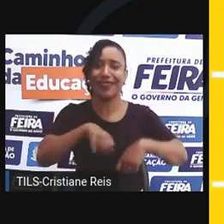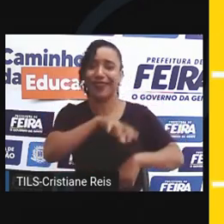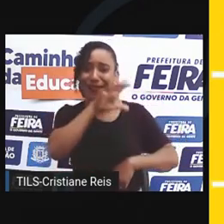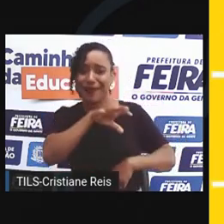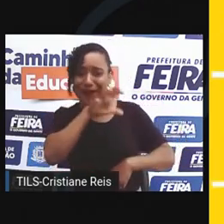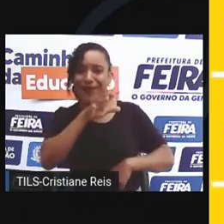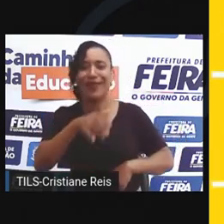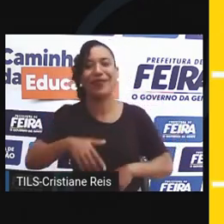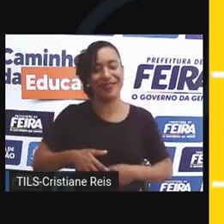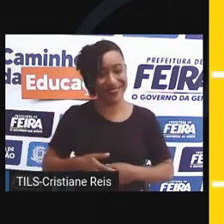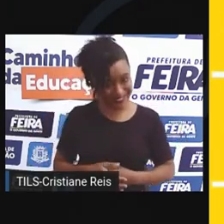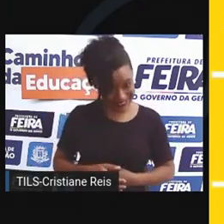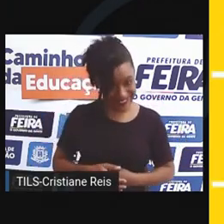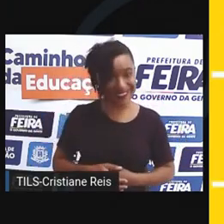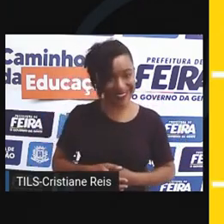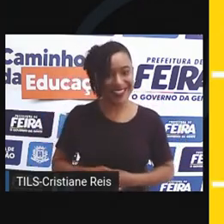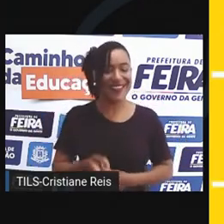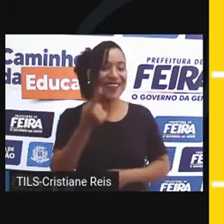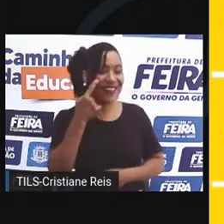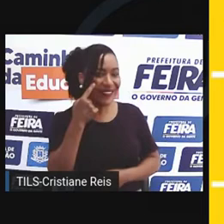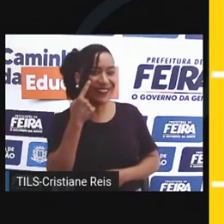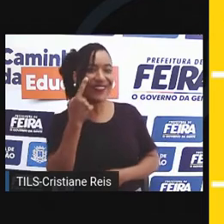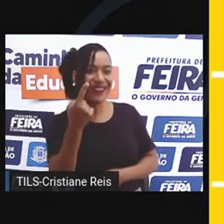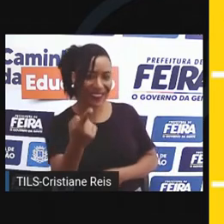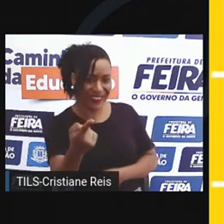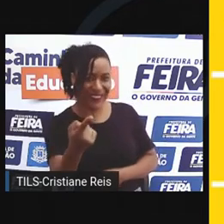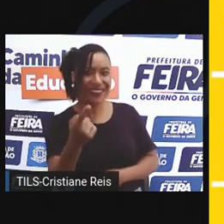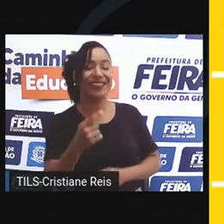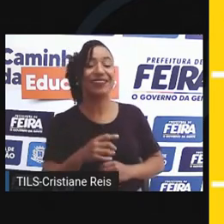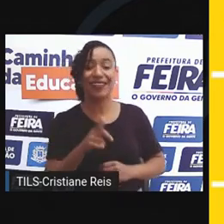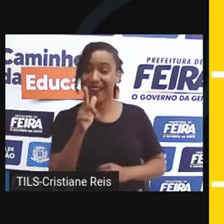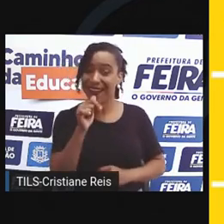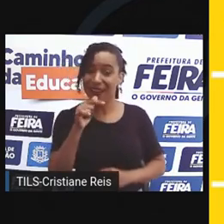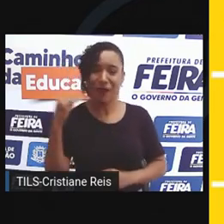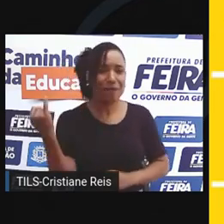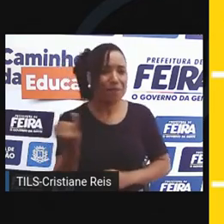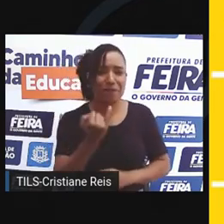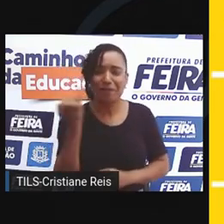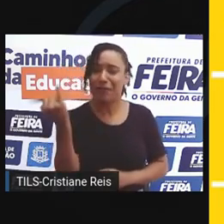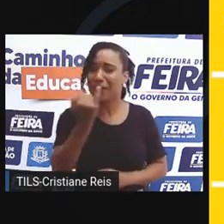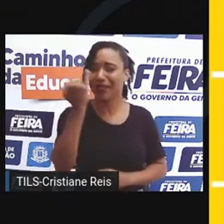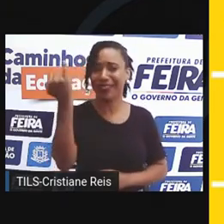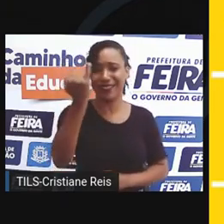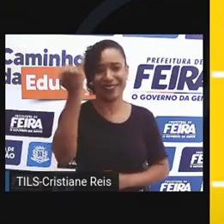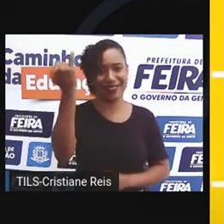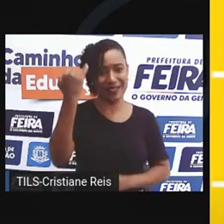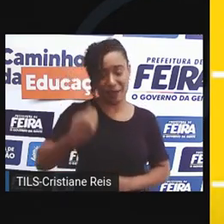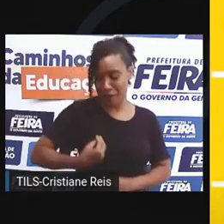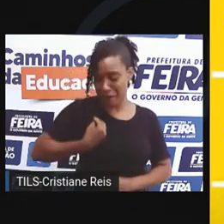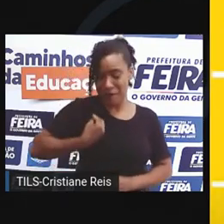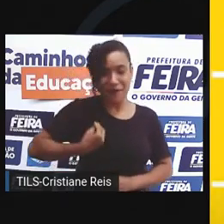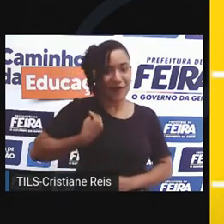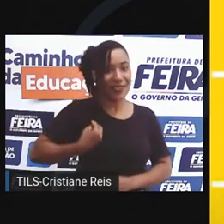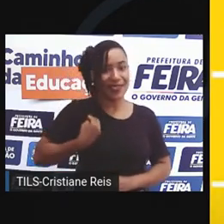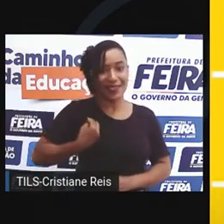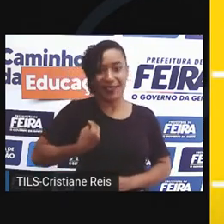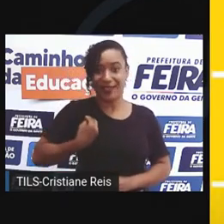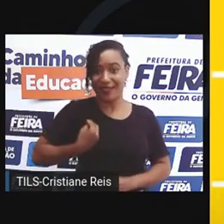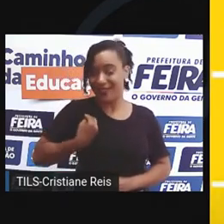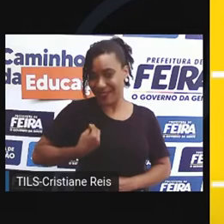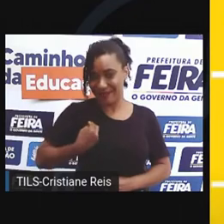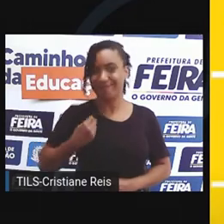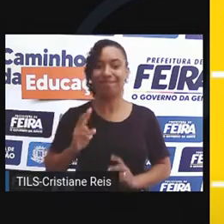Viu só? A água é muito importante para a nossa vida. Por isso,